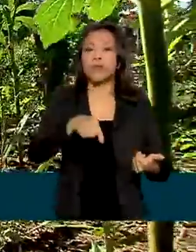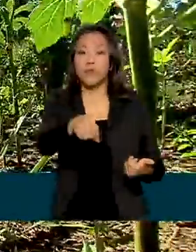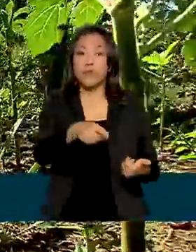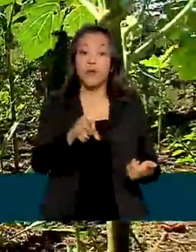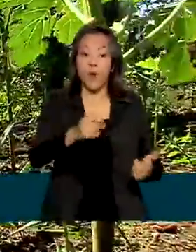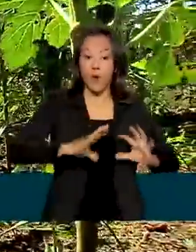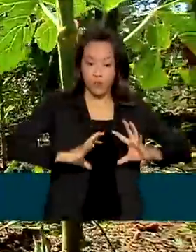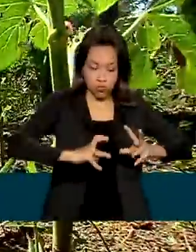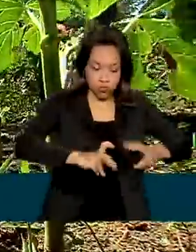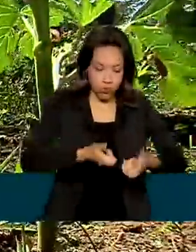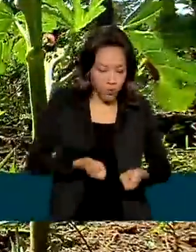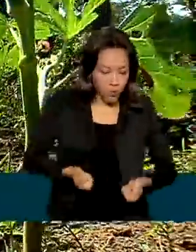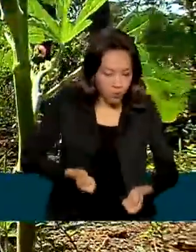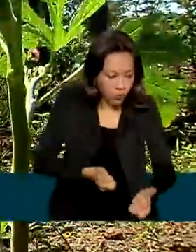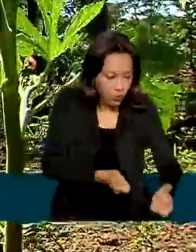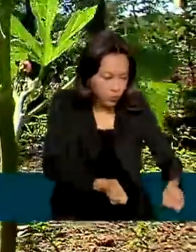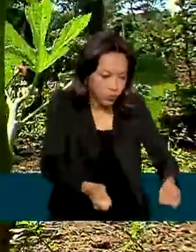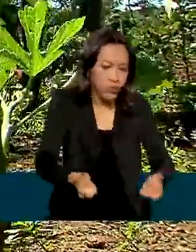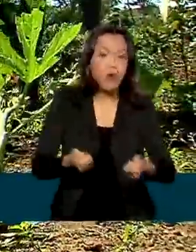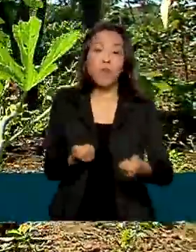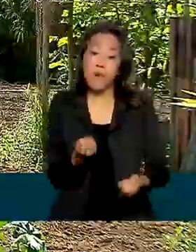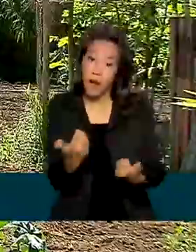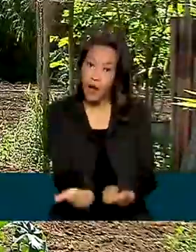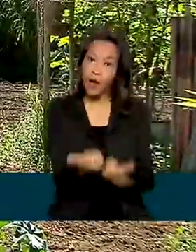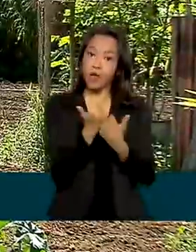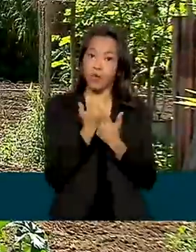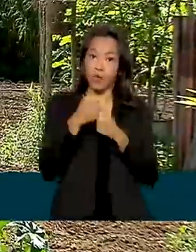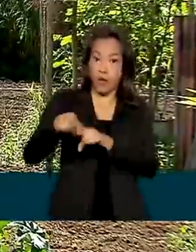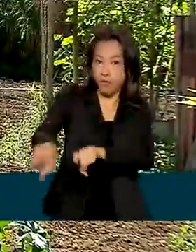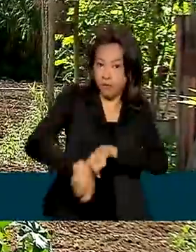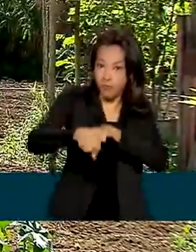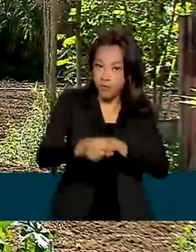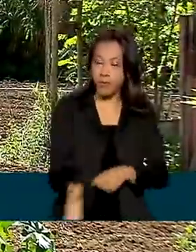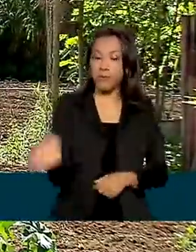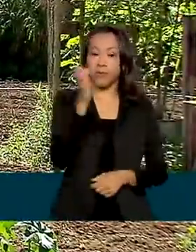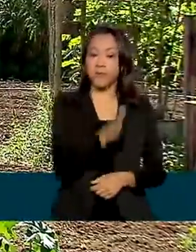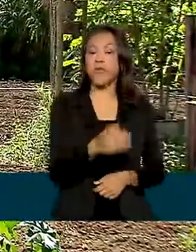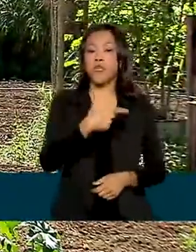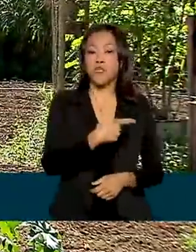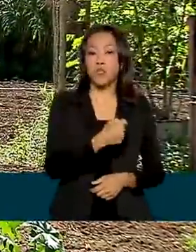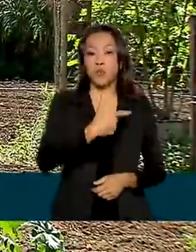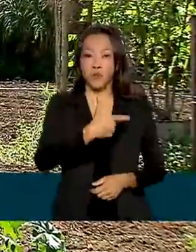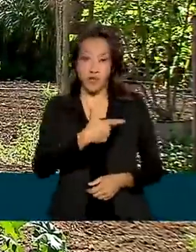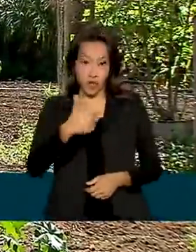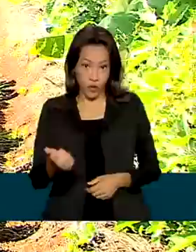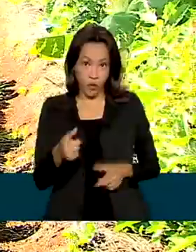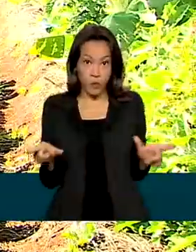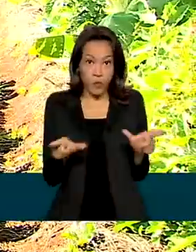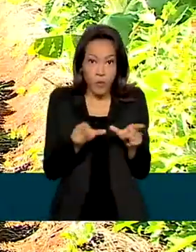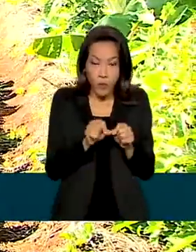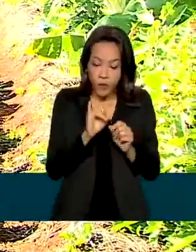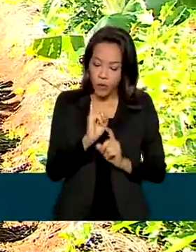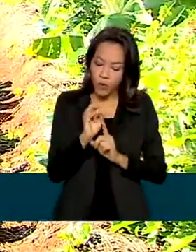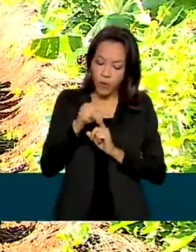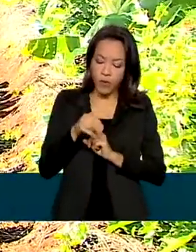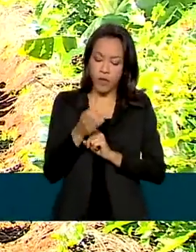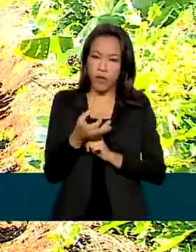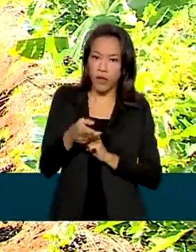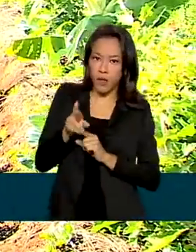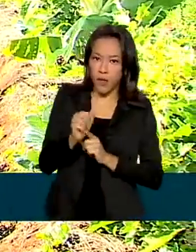para iniciar ou investir na produção. Em 2021, o INCRA investiu quase